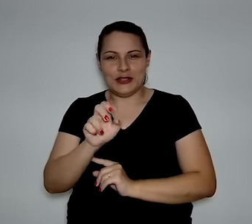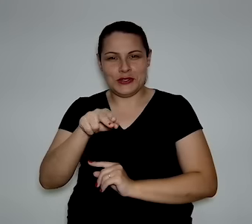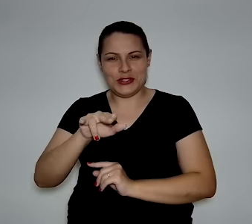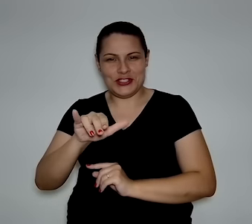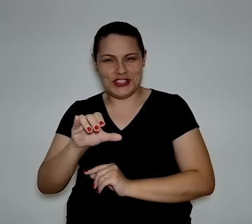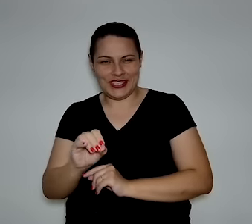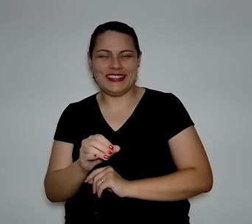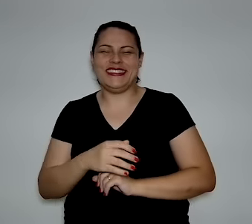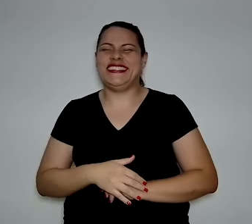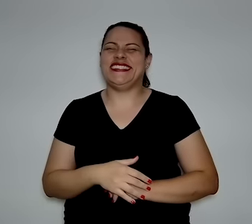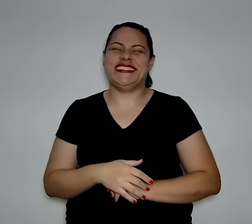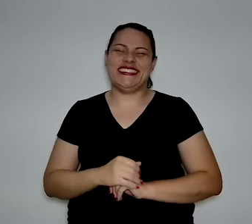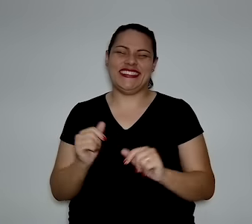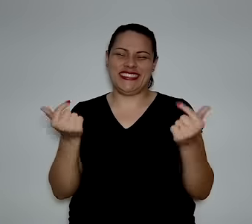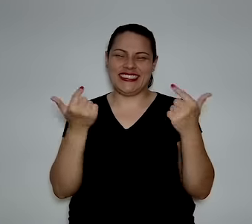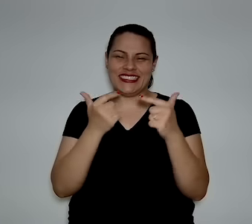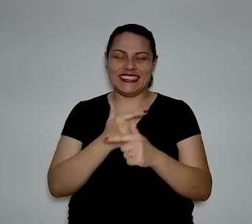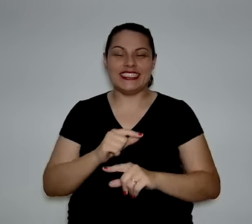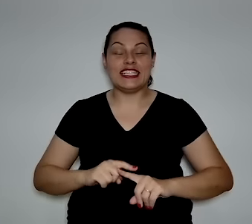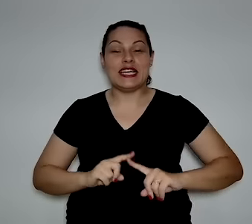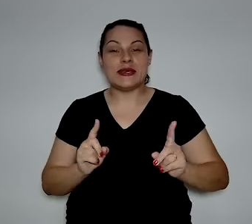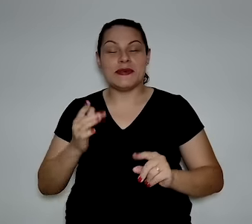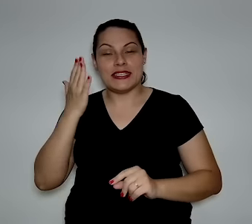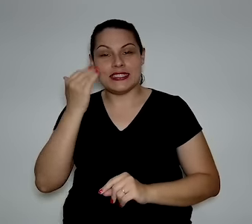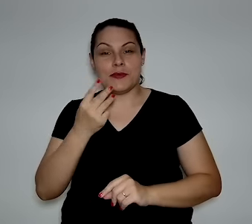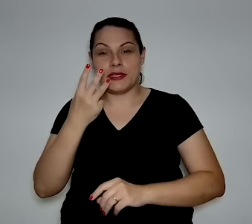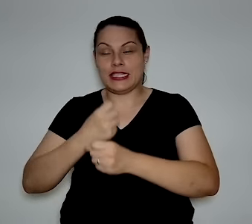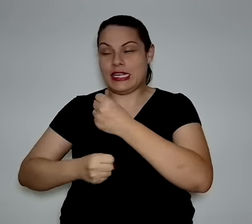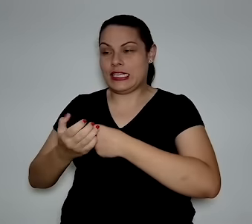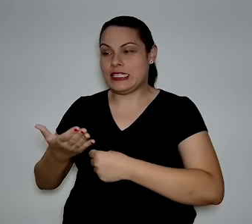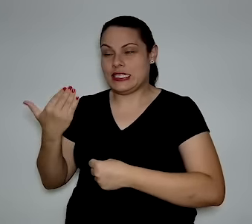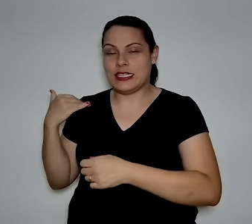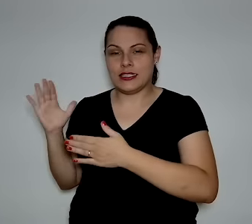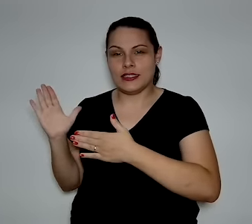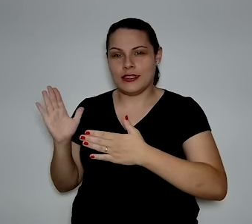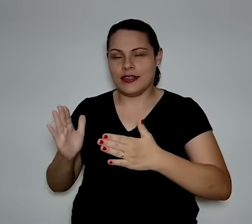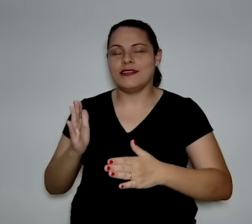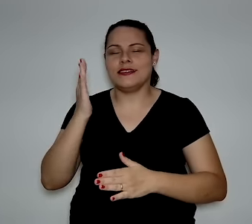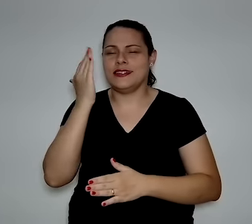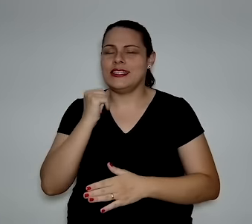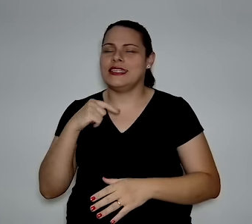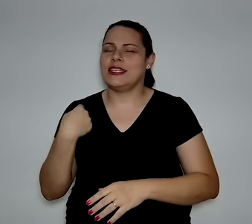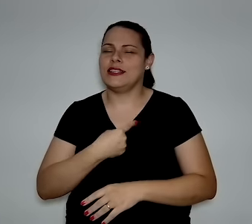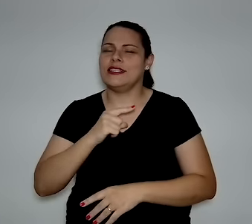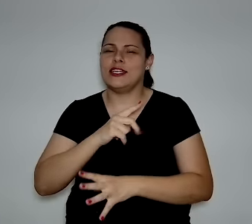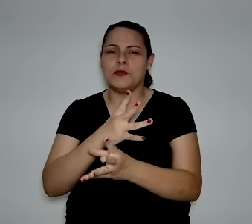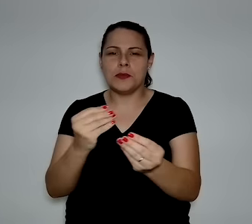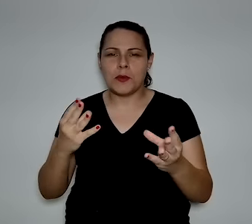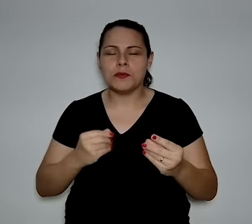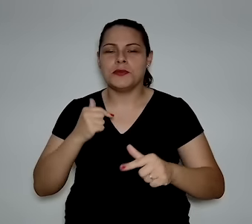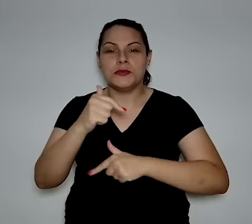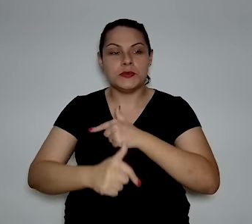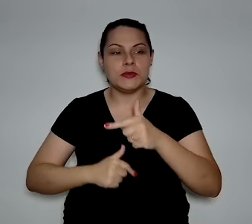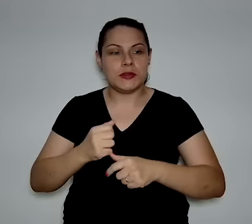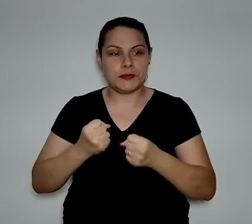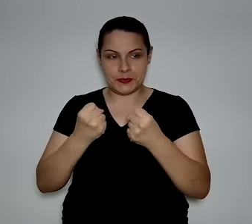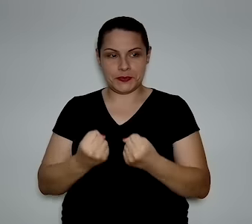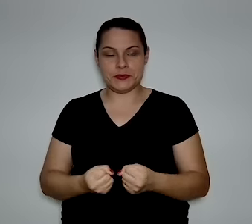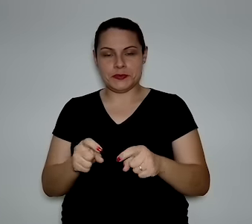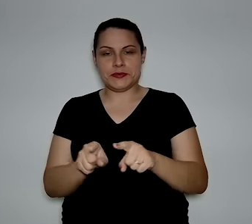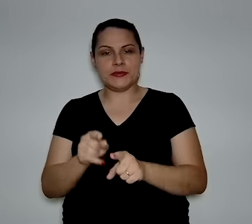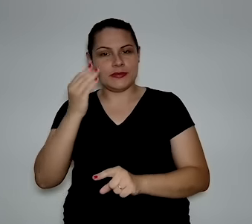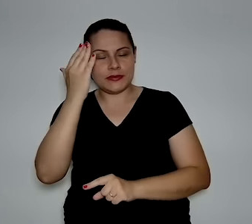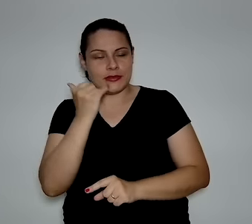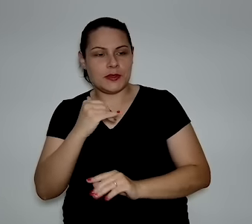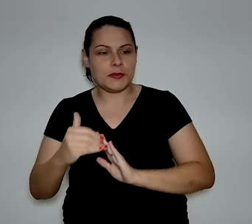Não estou respirando, mas nos últimos três anos esse tem sido um tema bastante trabalhado